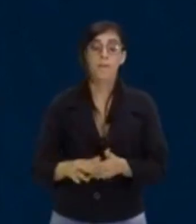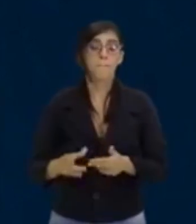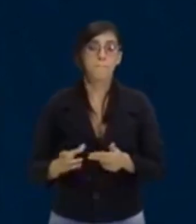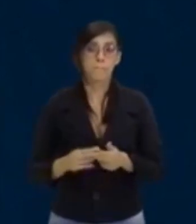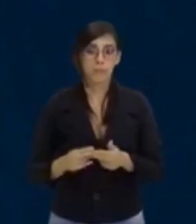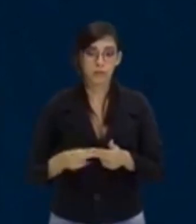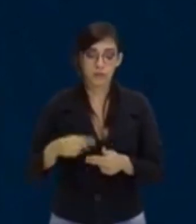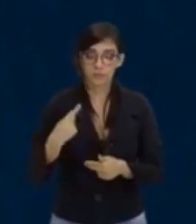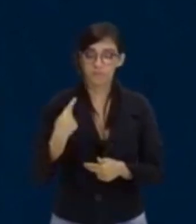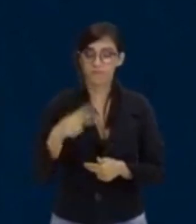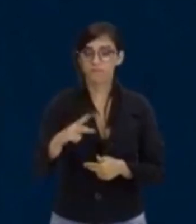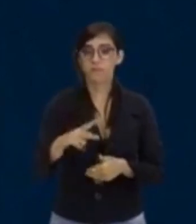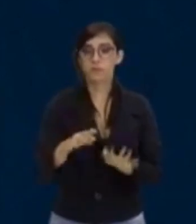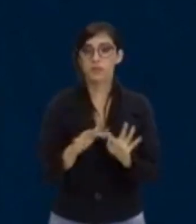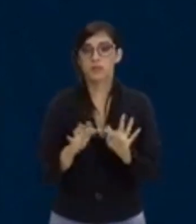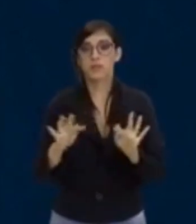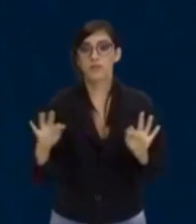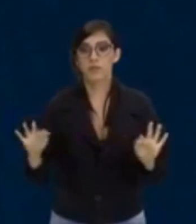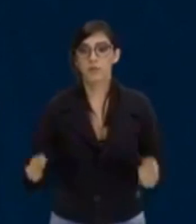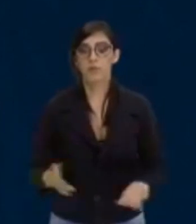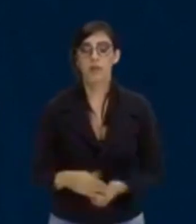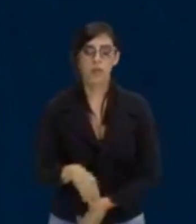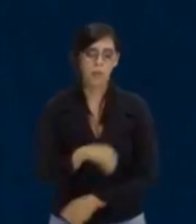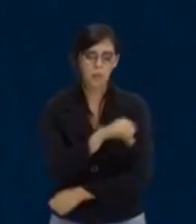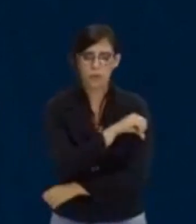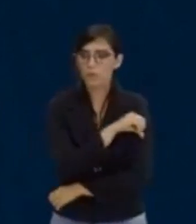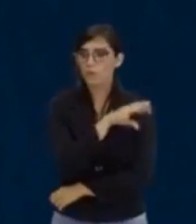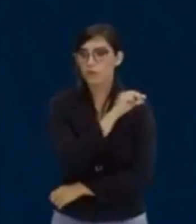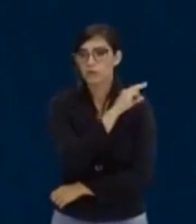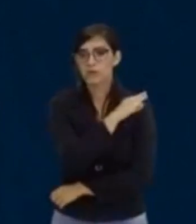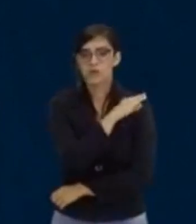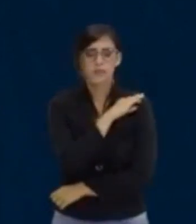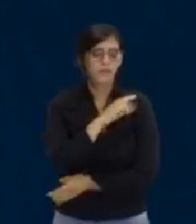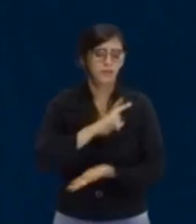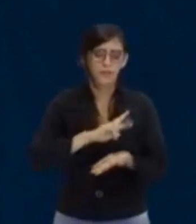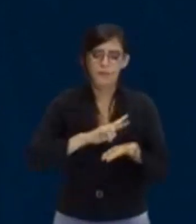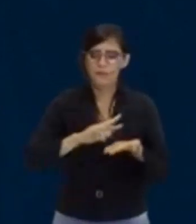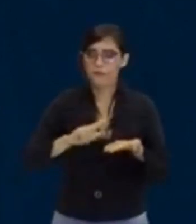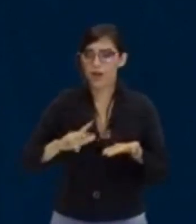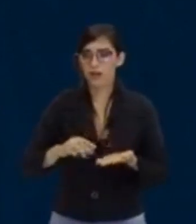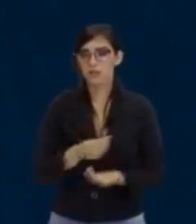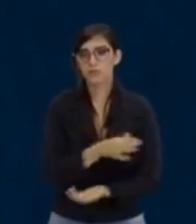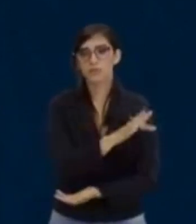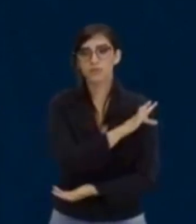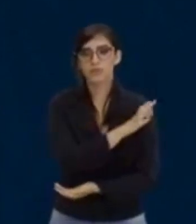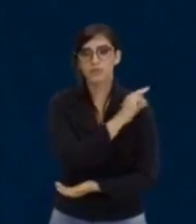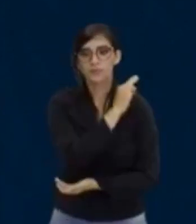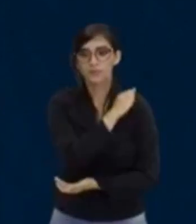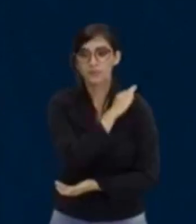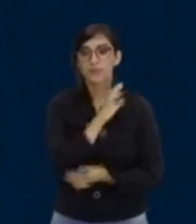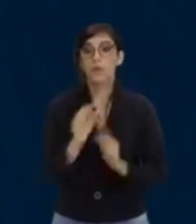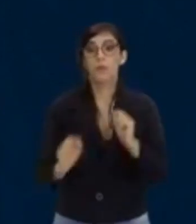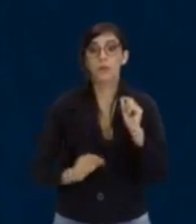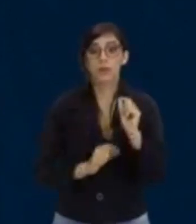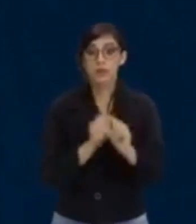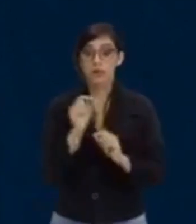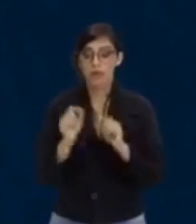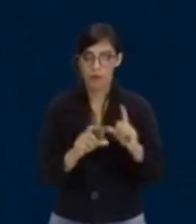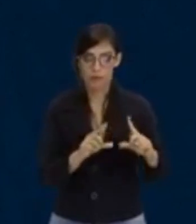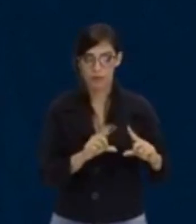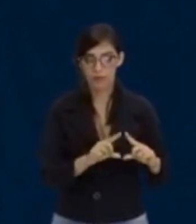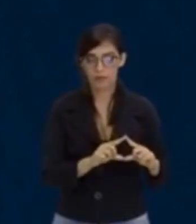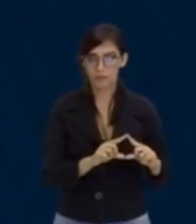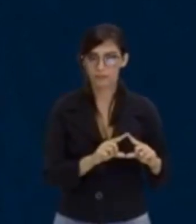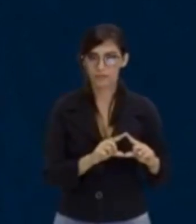no nono ano, no ensino médio, em várias séries, tá certo? Então, quem é esse delta? É b ao